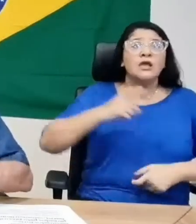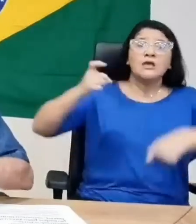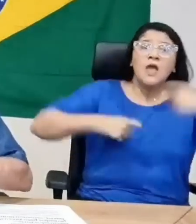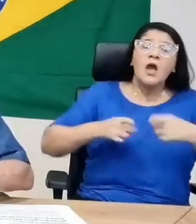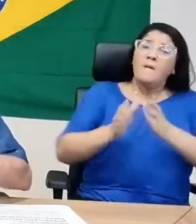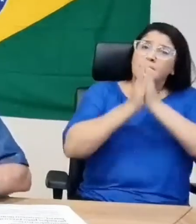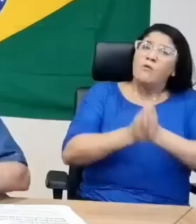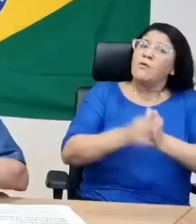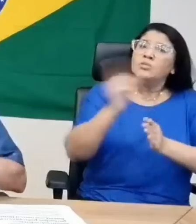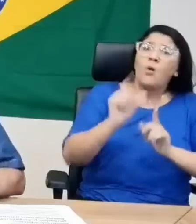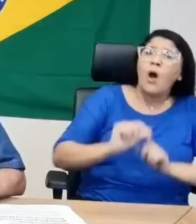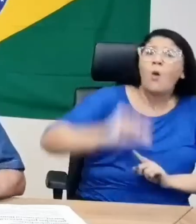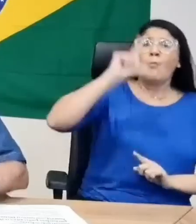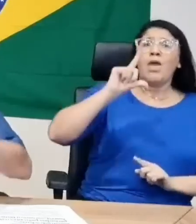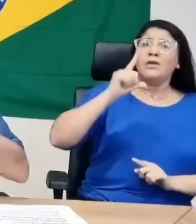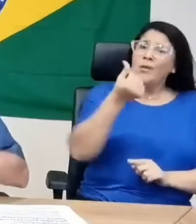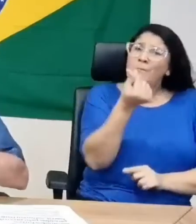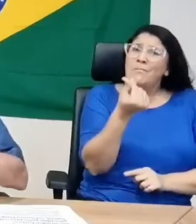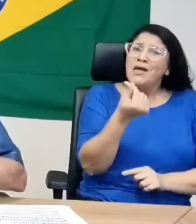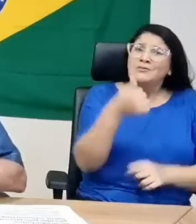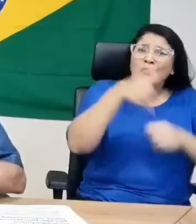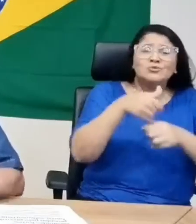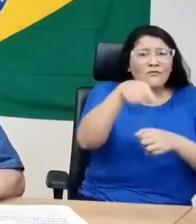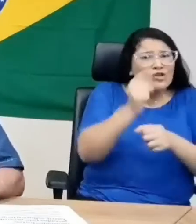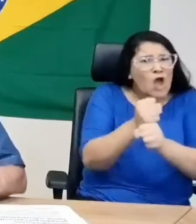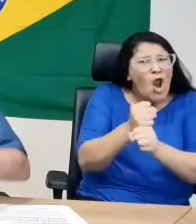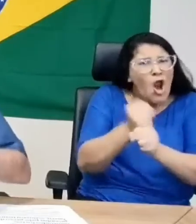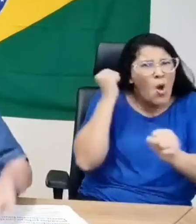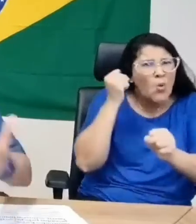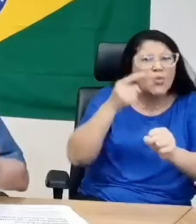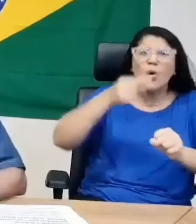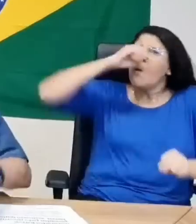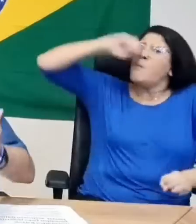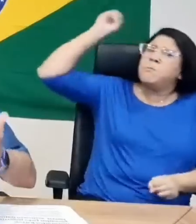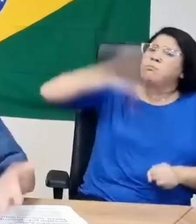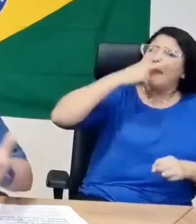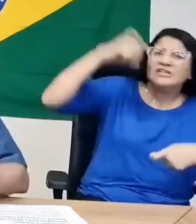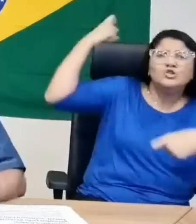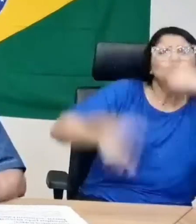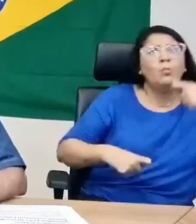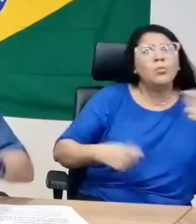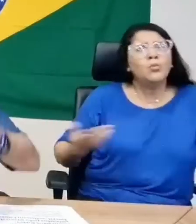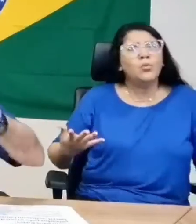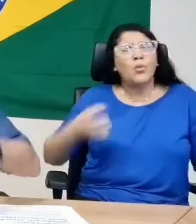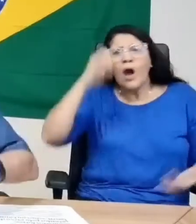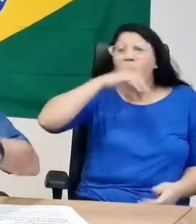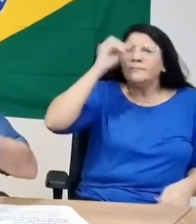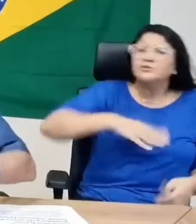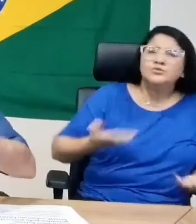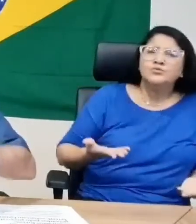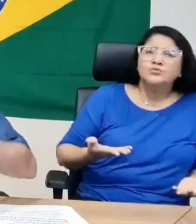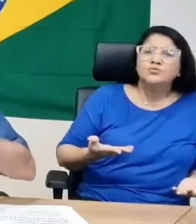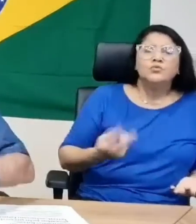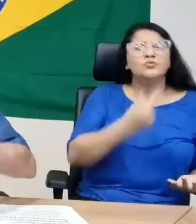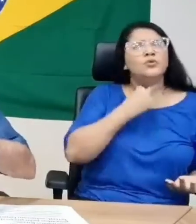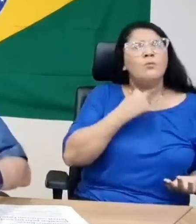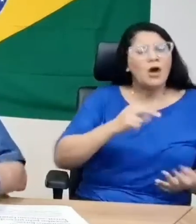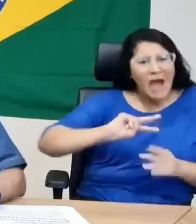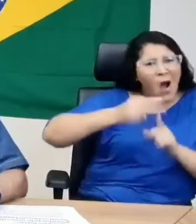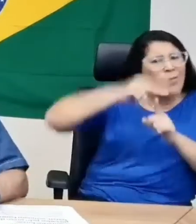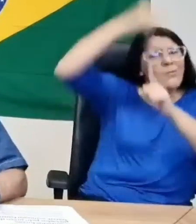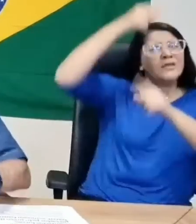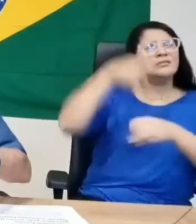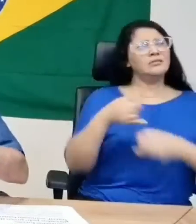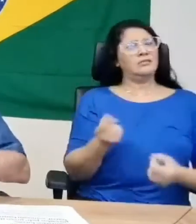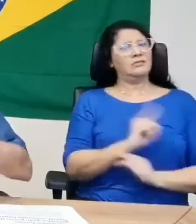não aumente mais o preço dos combustíveis. O lucro de vocês é um estupro, é um absurdo. Vocês não podem aumentar mais o preço do